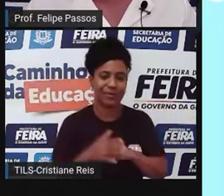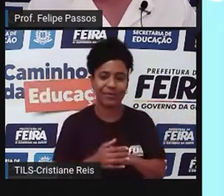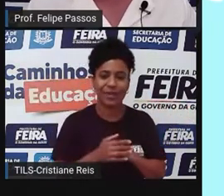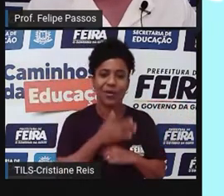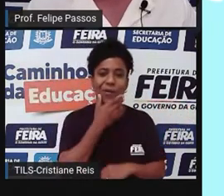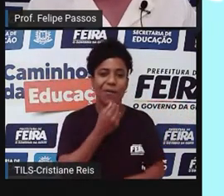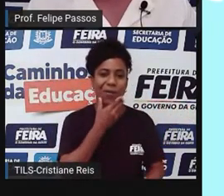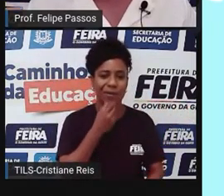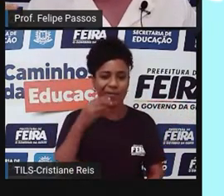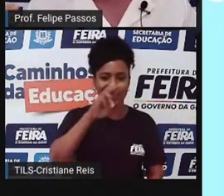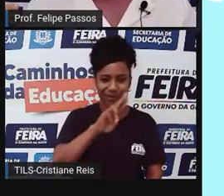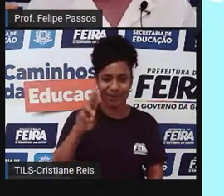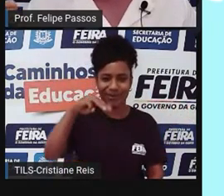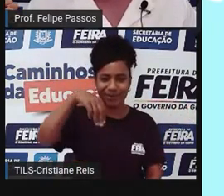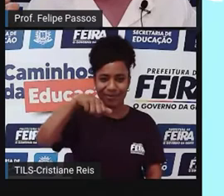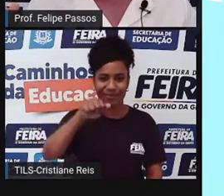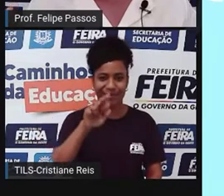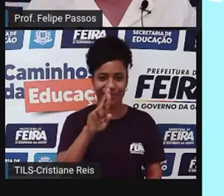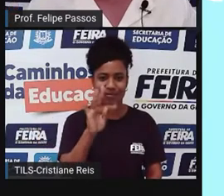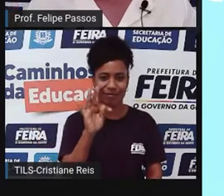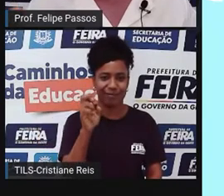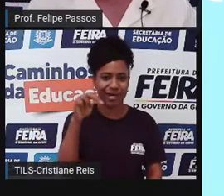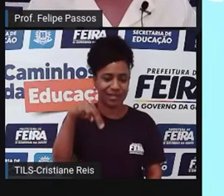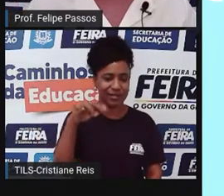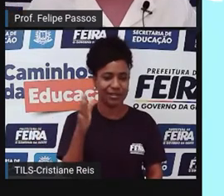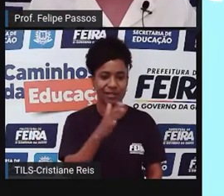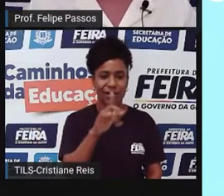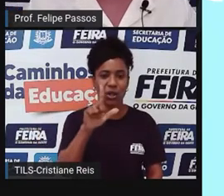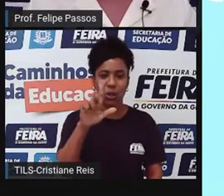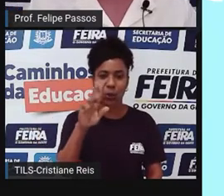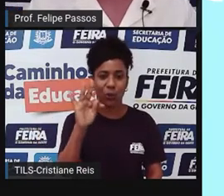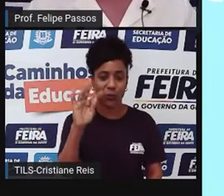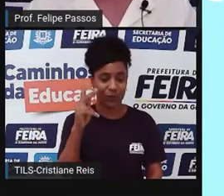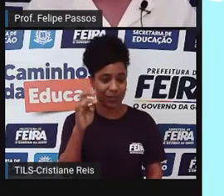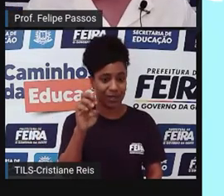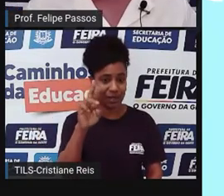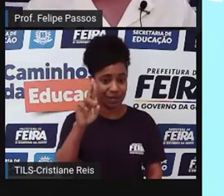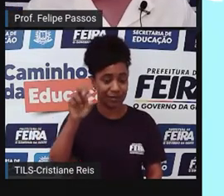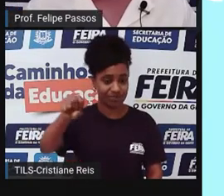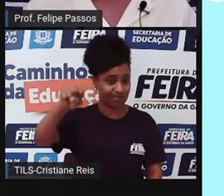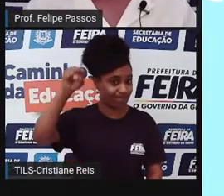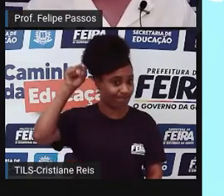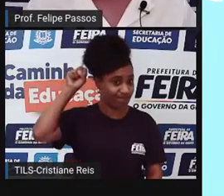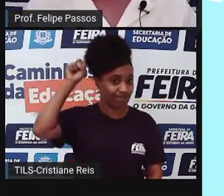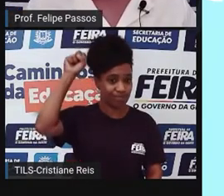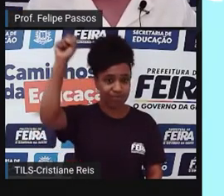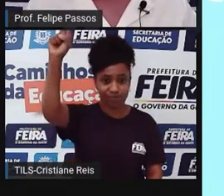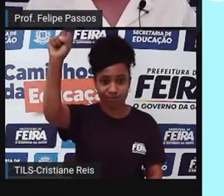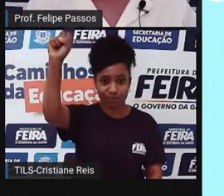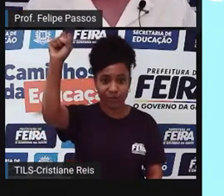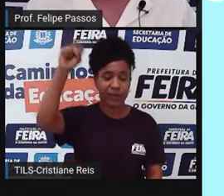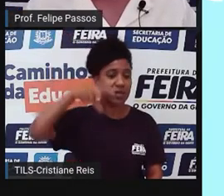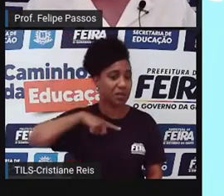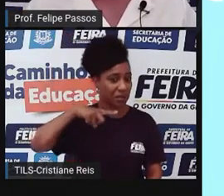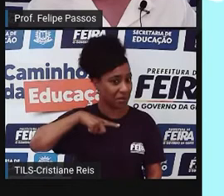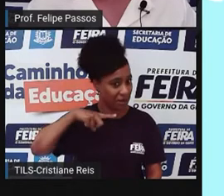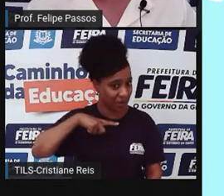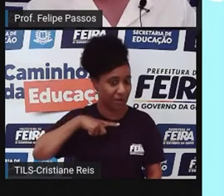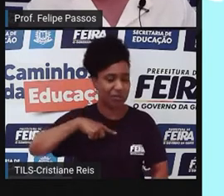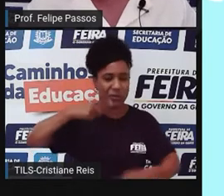motiva e, como é que eu digo, embasa muitas lutas antirracistas hoje em dia.